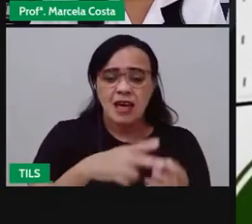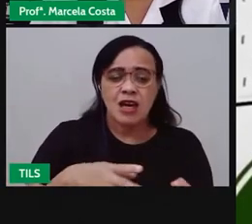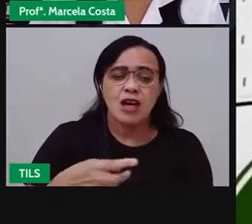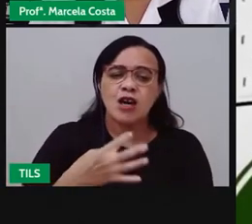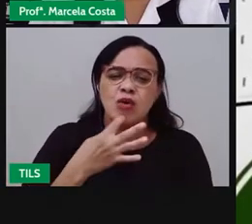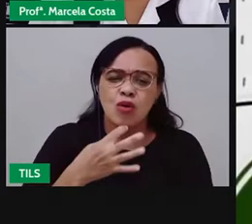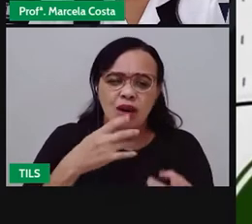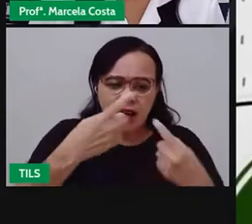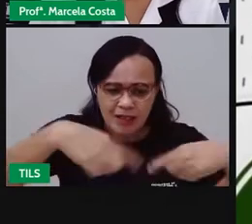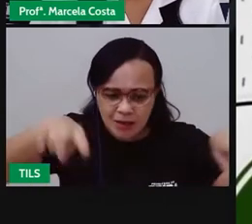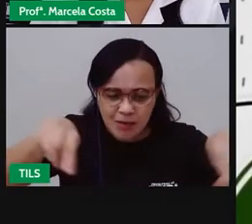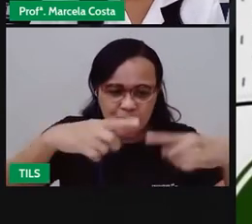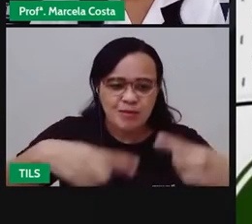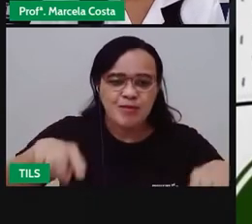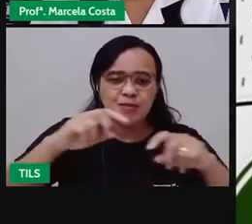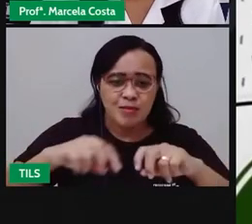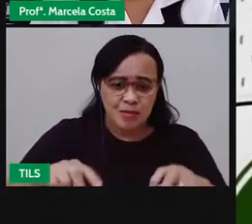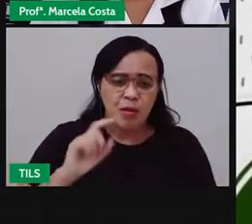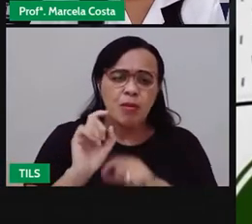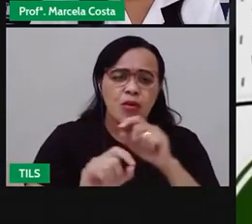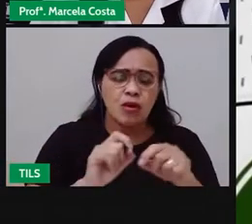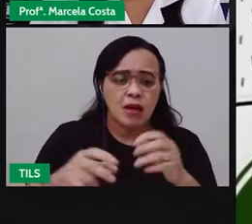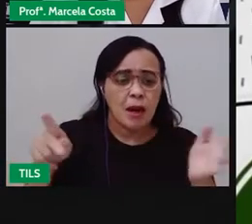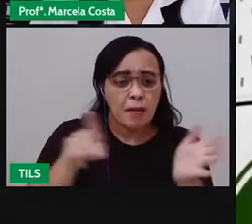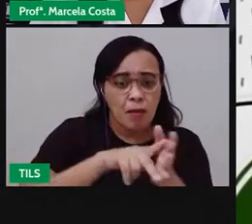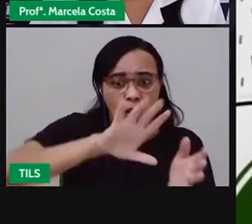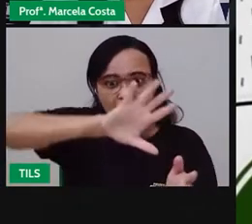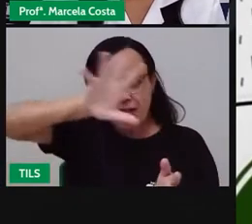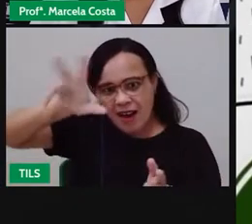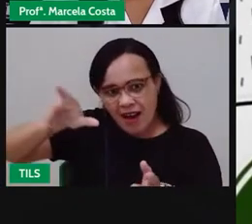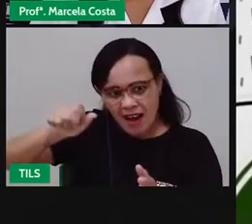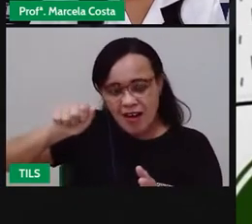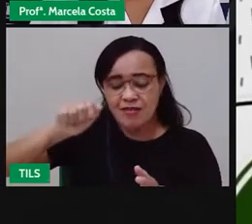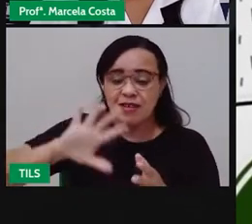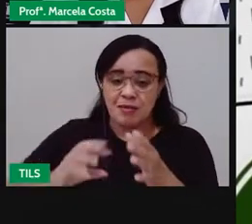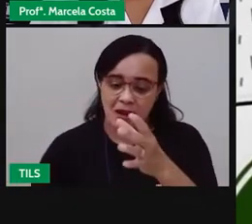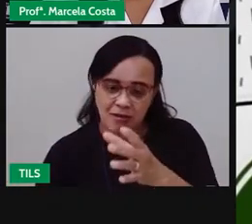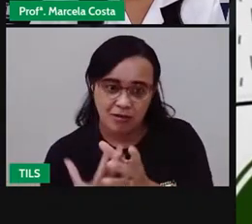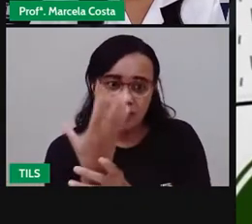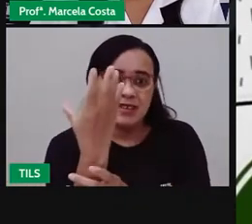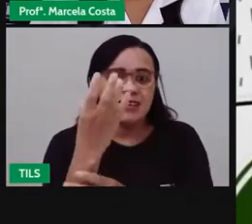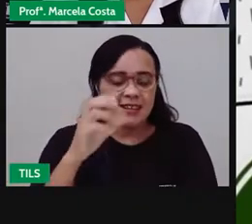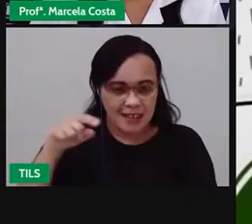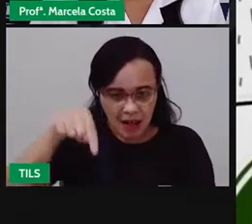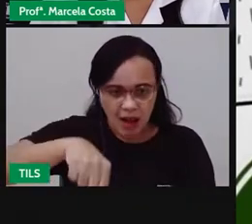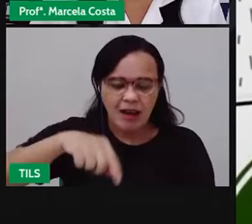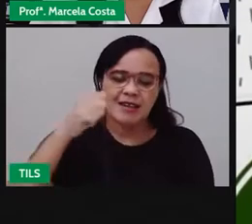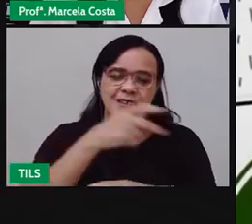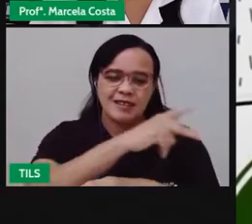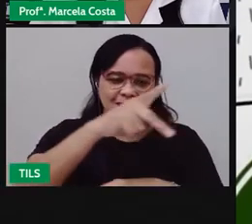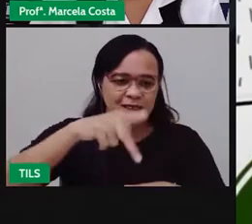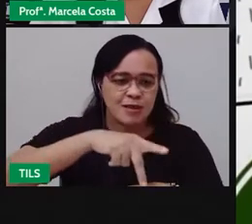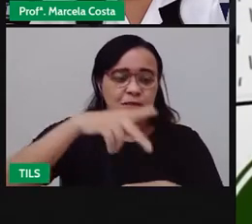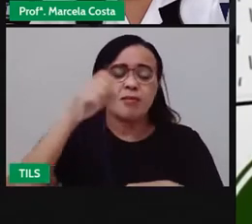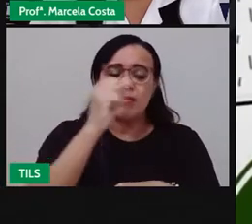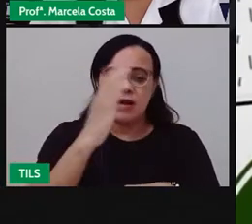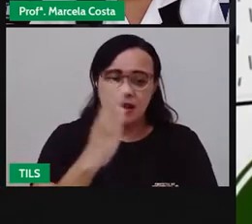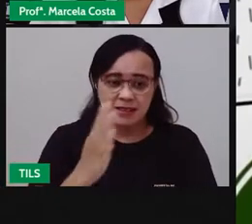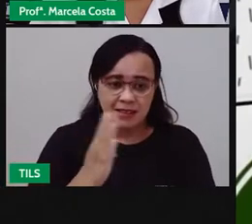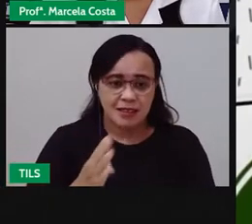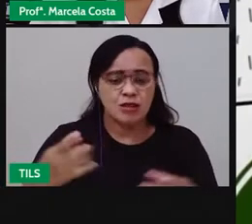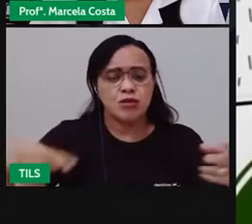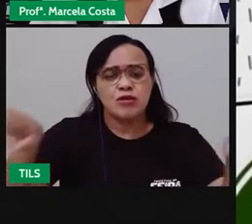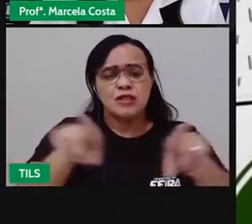de símbolos e rituais de origem africana, recriados no Brasil. Os instrumentos musicais, as